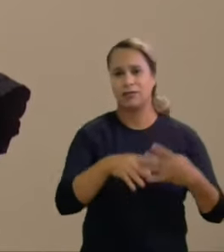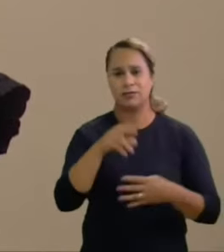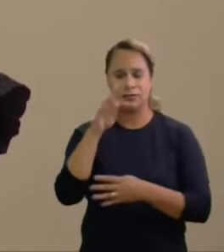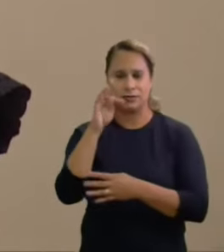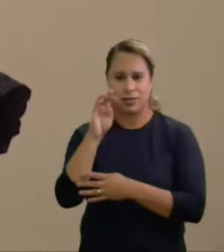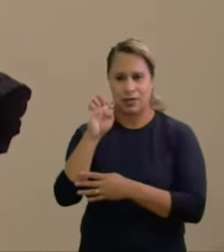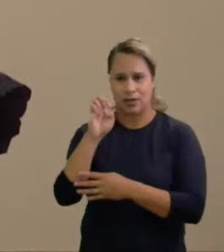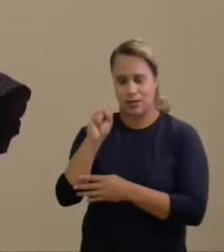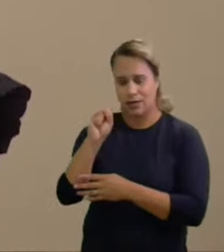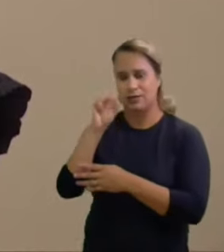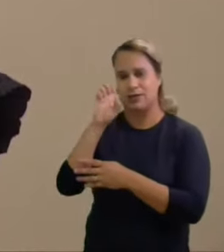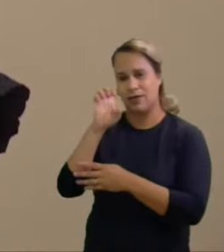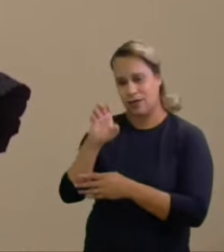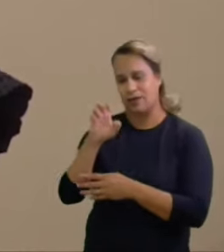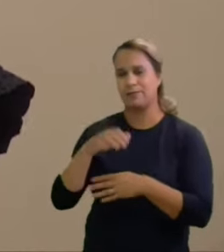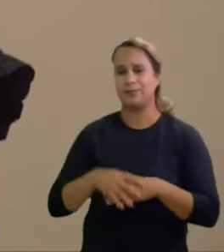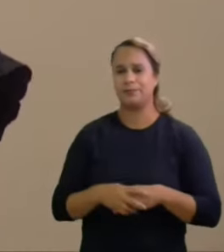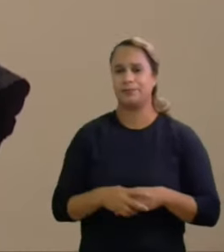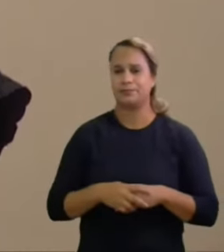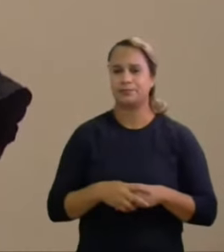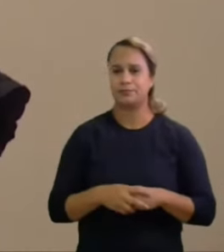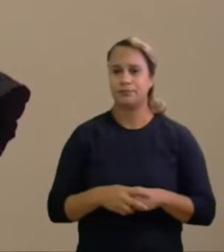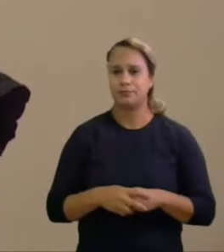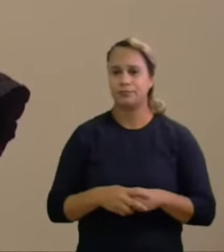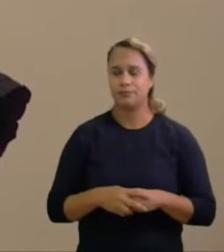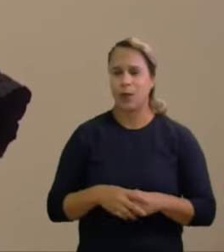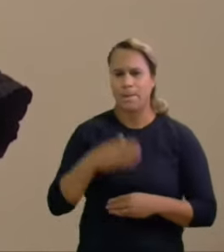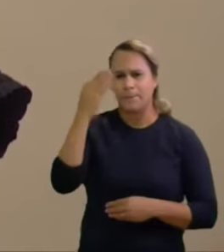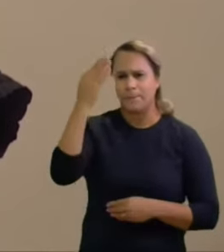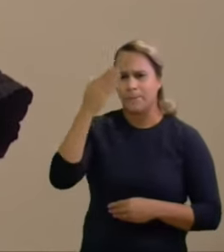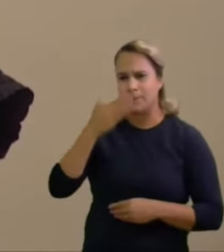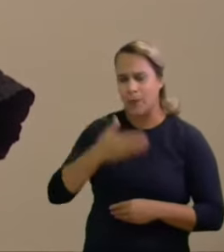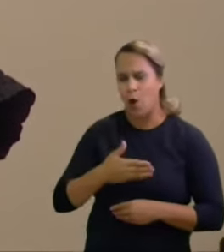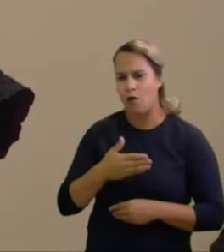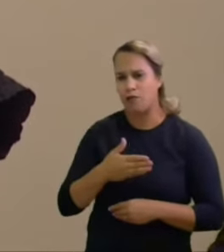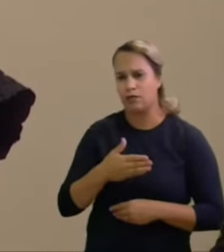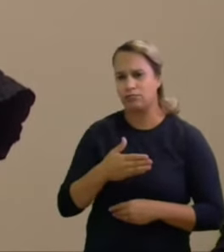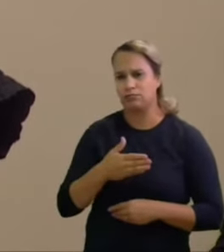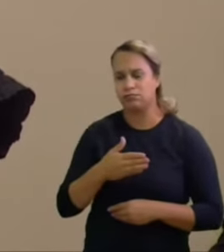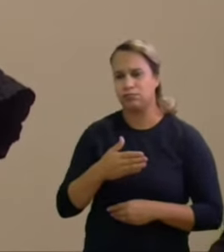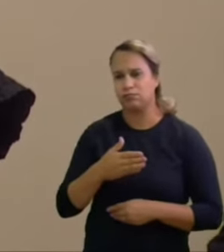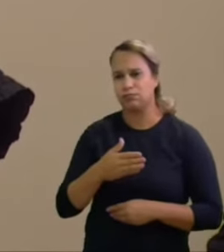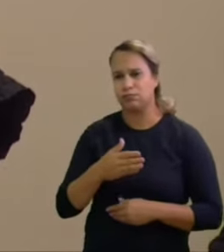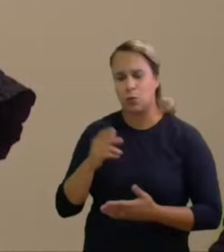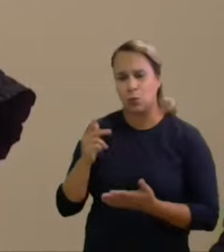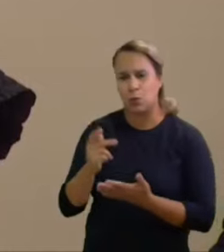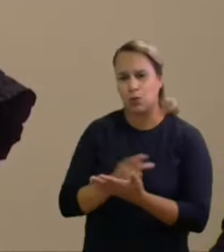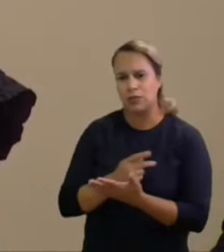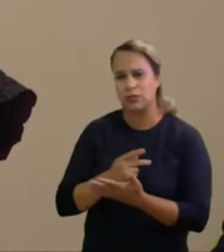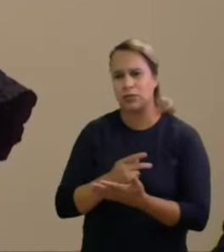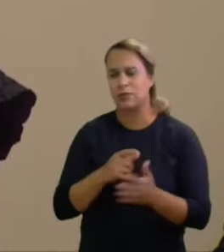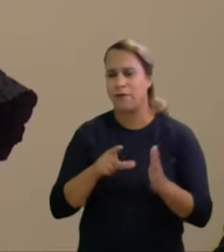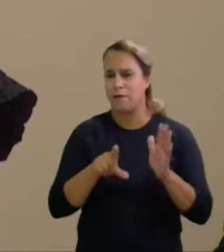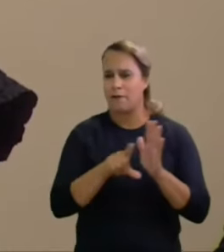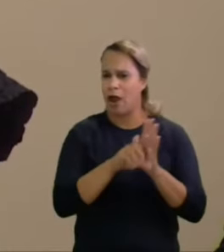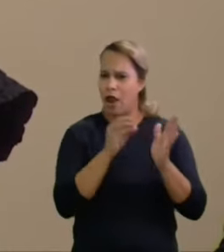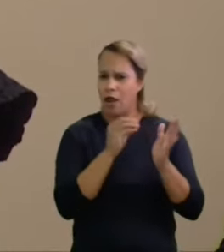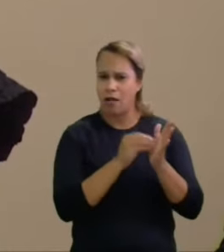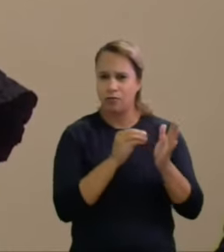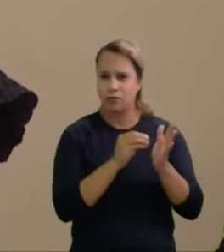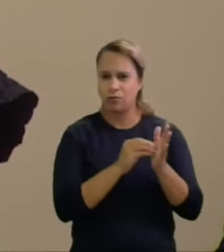abuso de poder prova inconteste e contundente da ocorrência do ilícito eleitoral inviabilizada qualquer